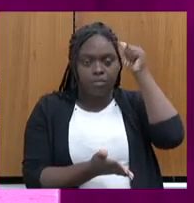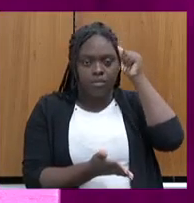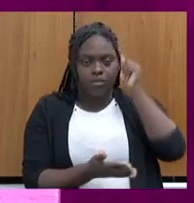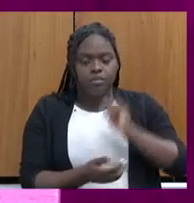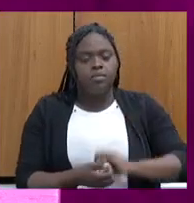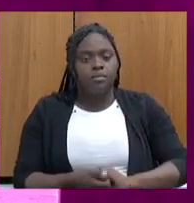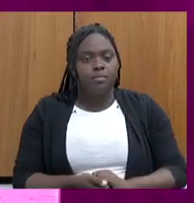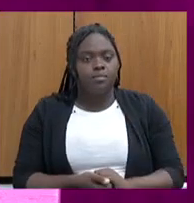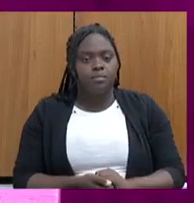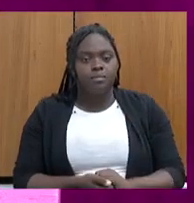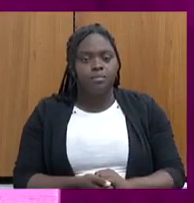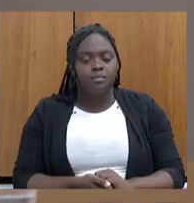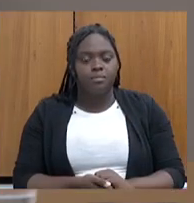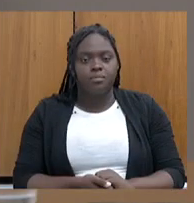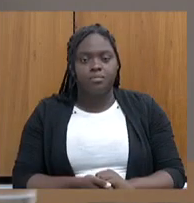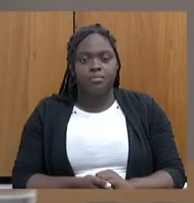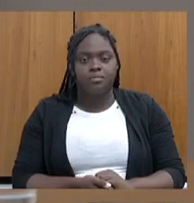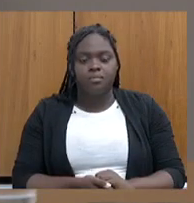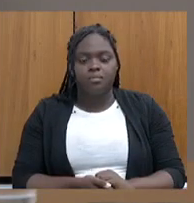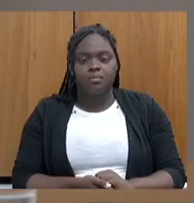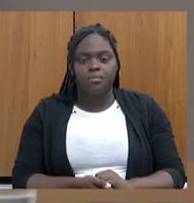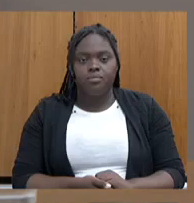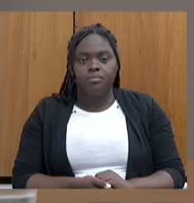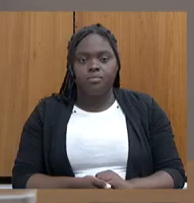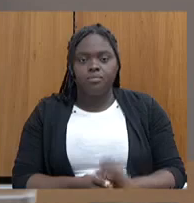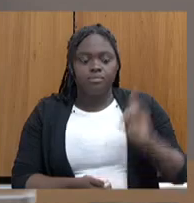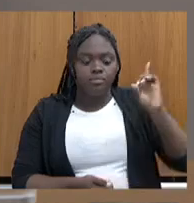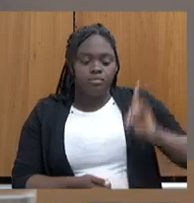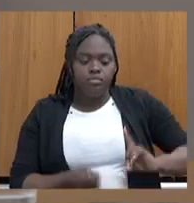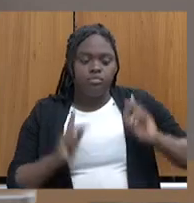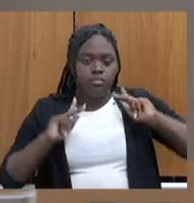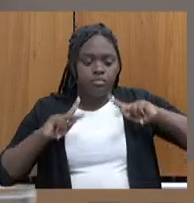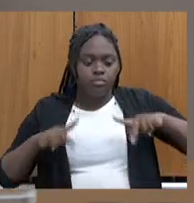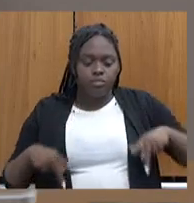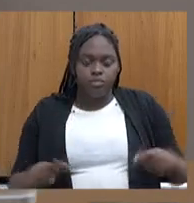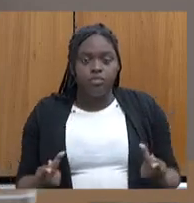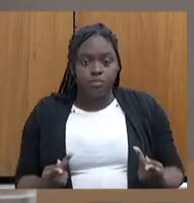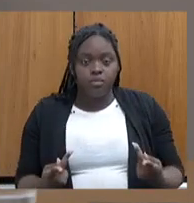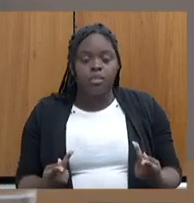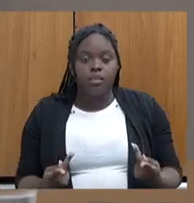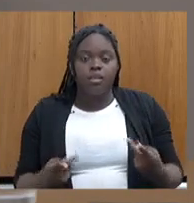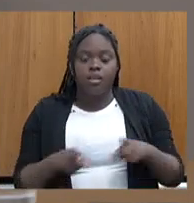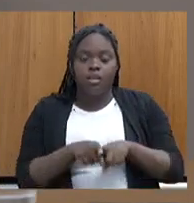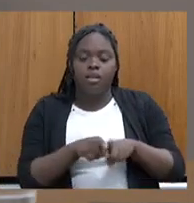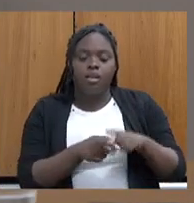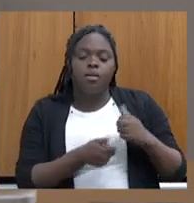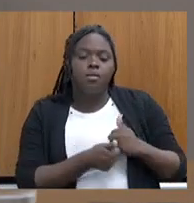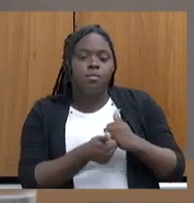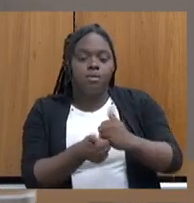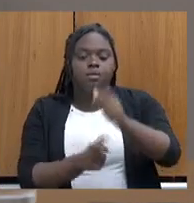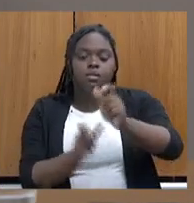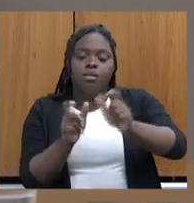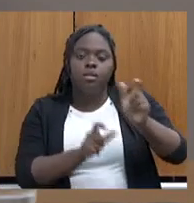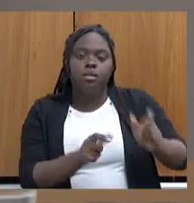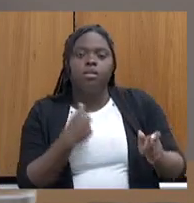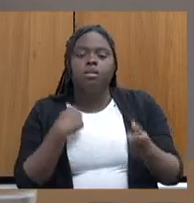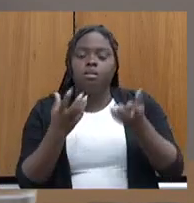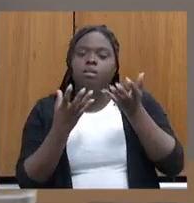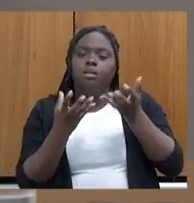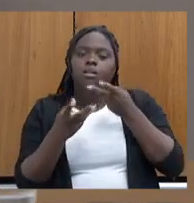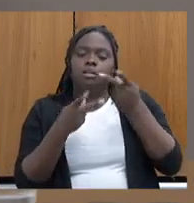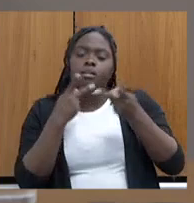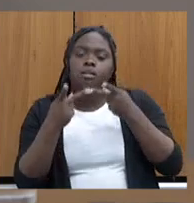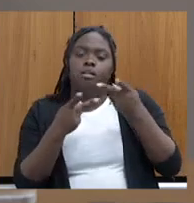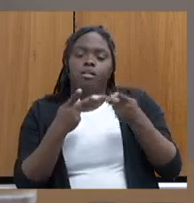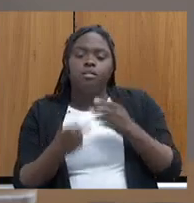-S. Por favor. Direitos humanos. Também apoio ao cidadão. Eu queria falar da CIPTEA,